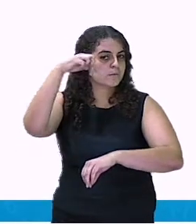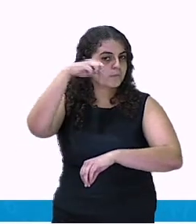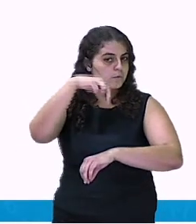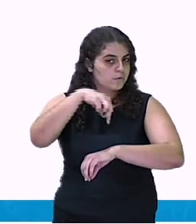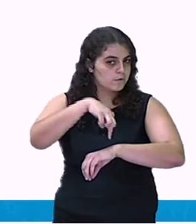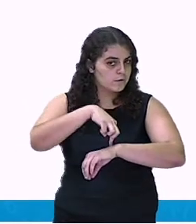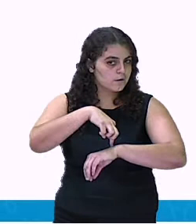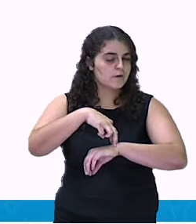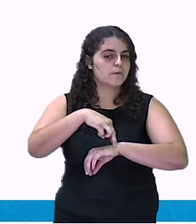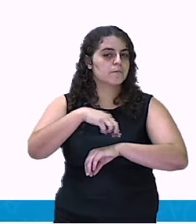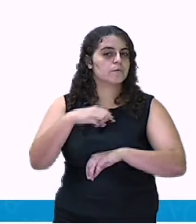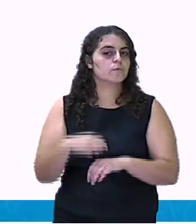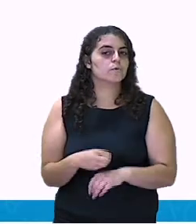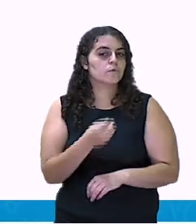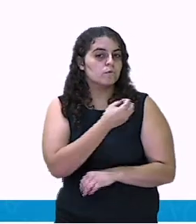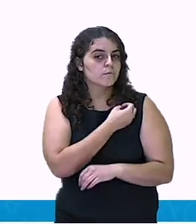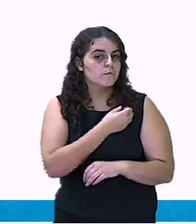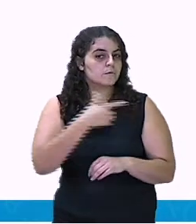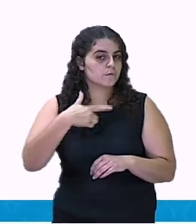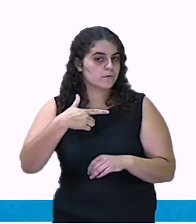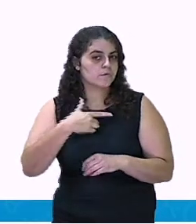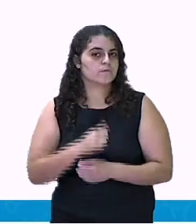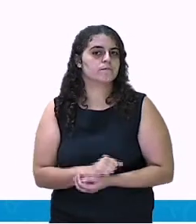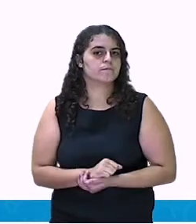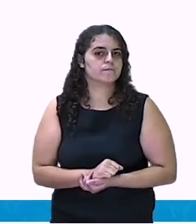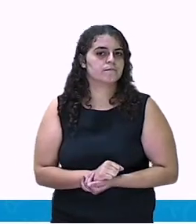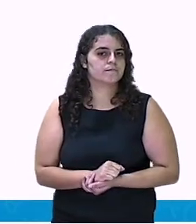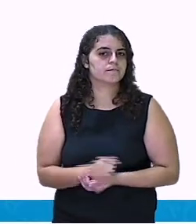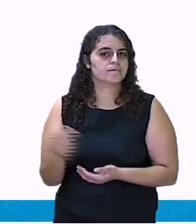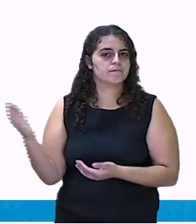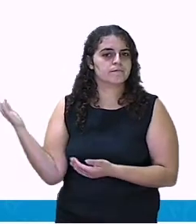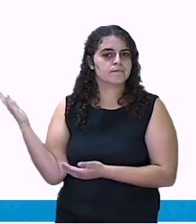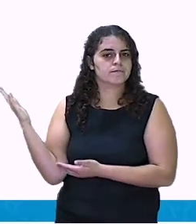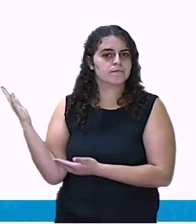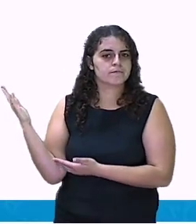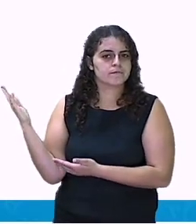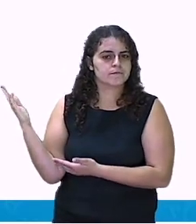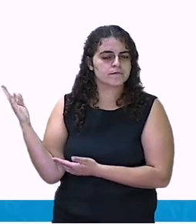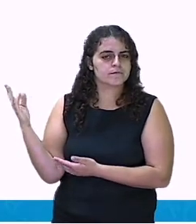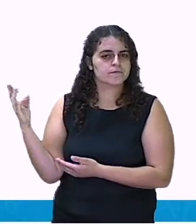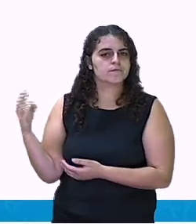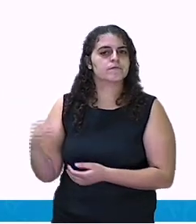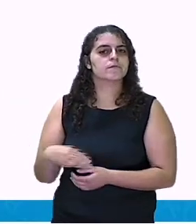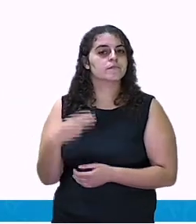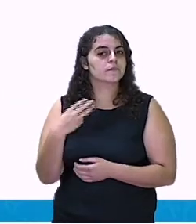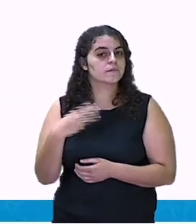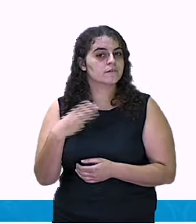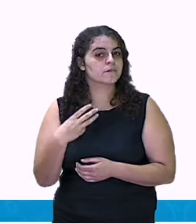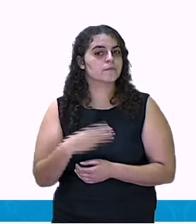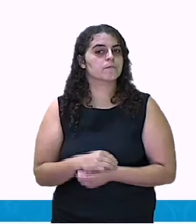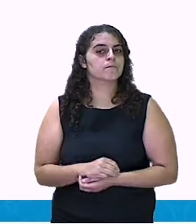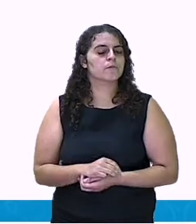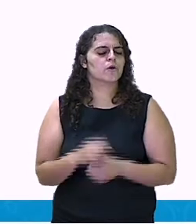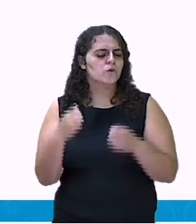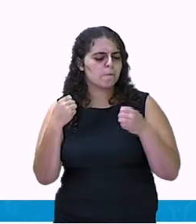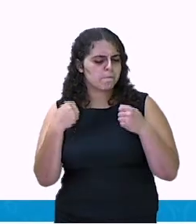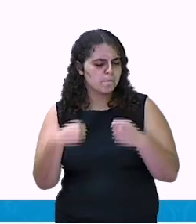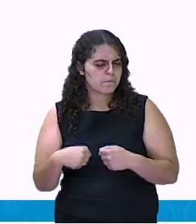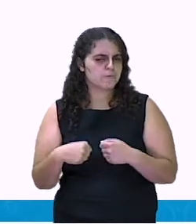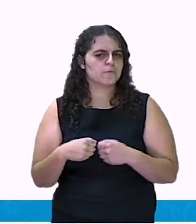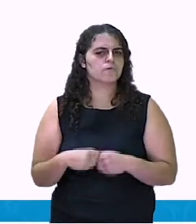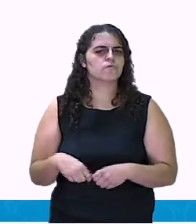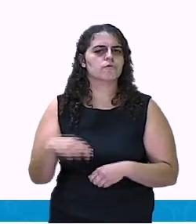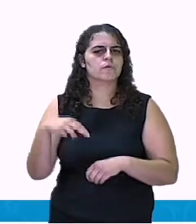para a casa 2. Não é mesmo? Vamos lá. Terceiro, só é permitido